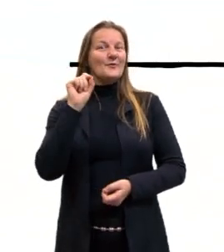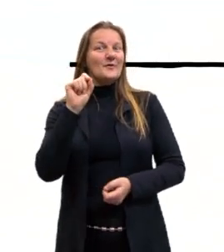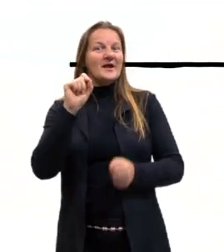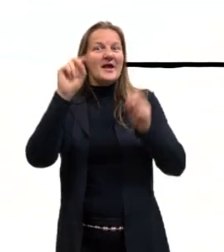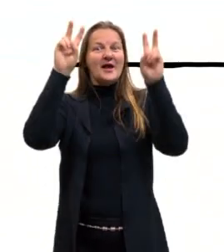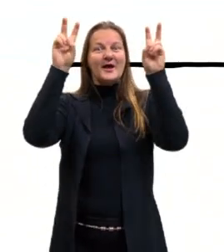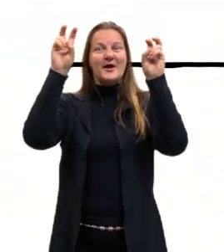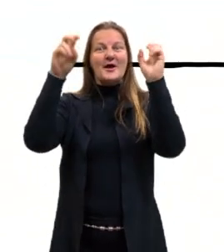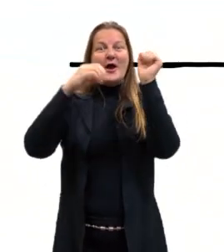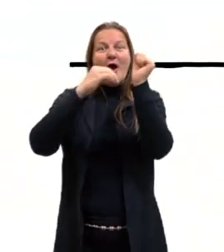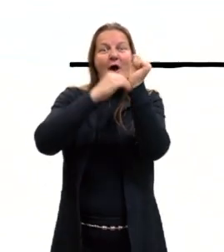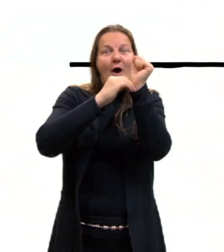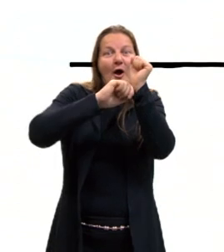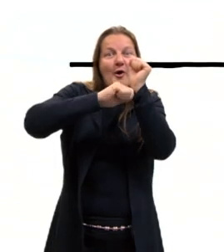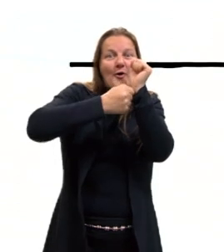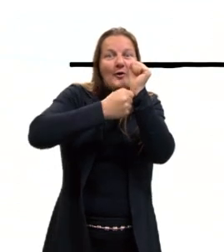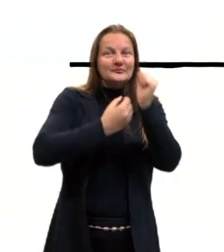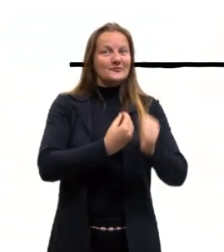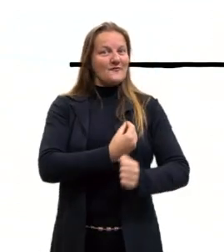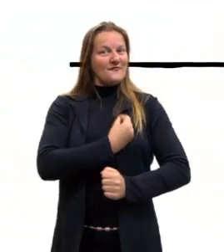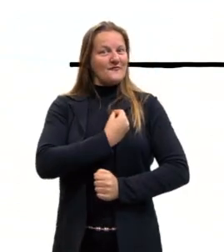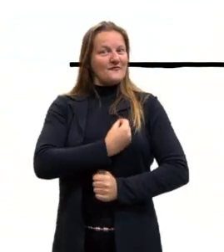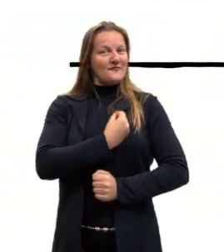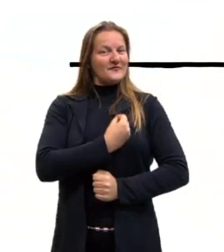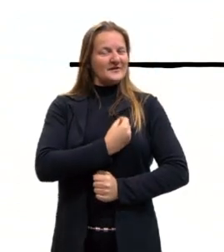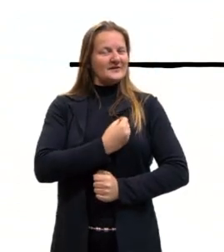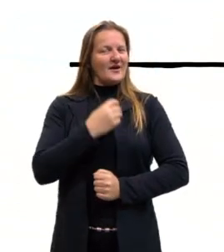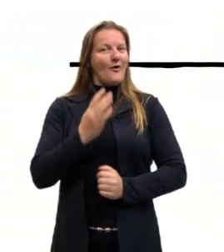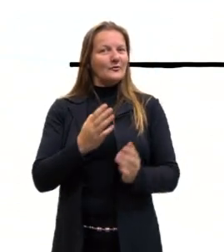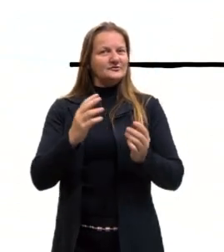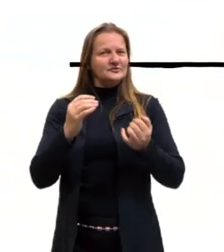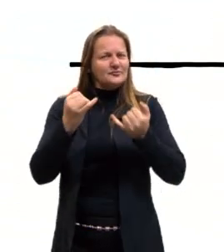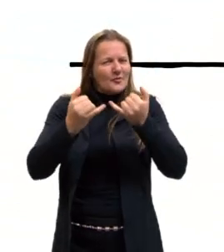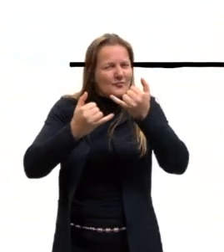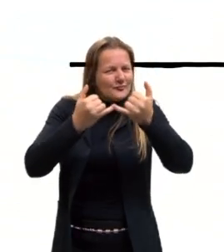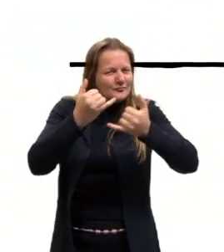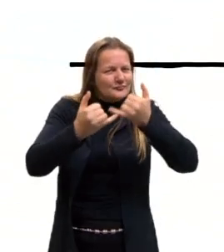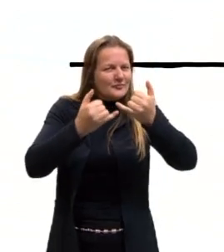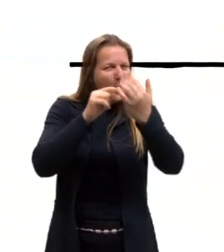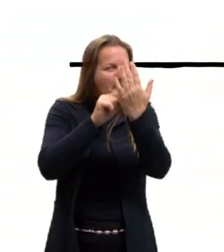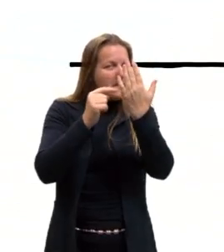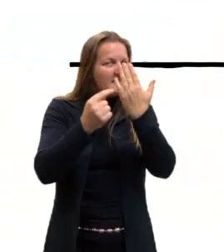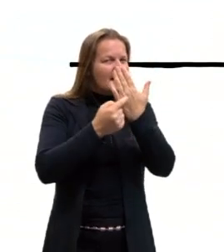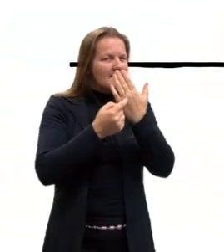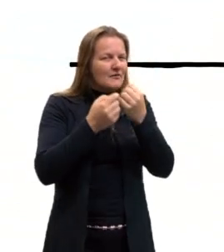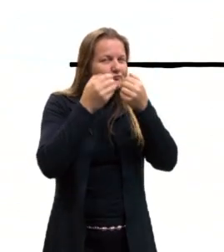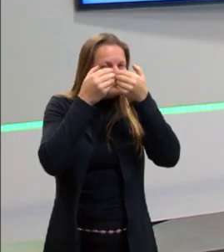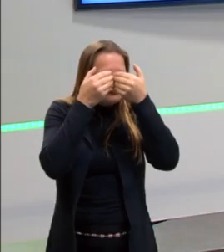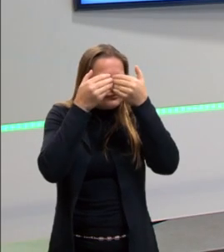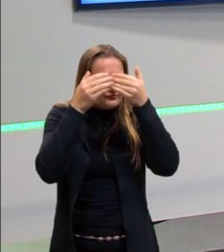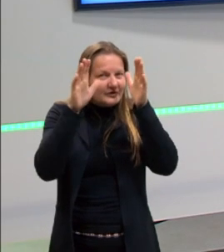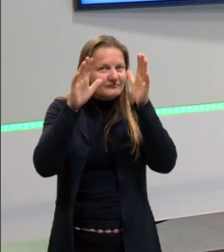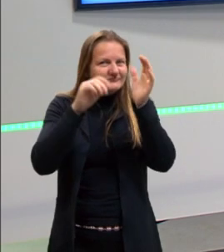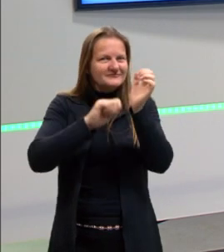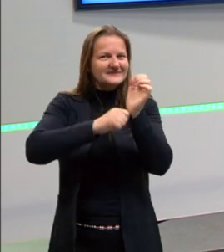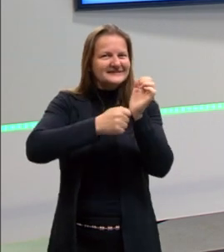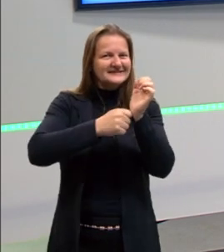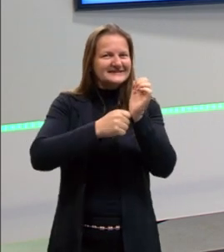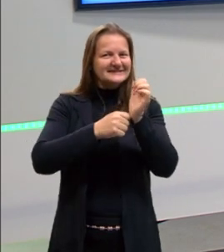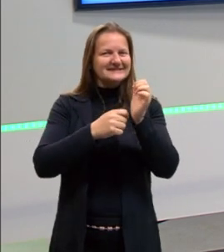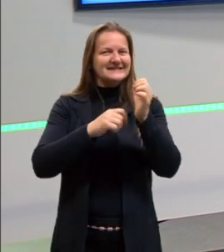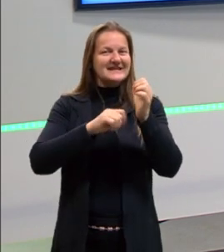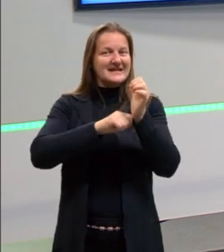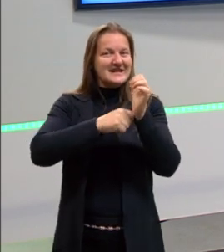Código da vida. Vamos brincar hoje de desvendar códigos. Vocês gostam desse jogo,